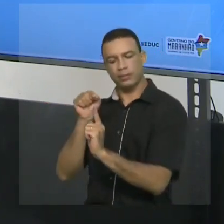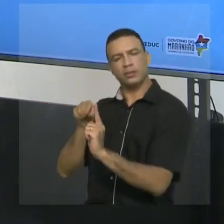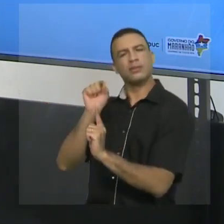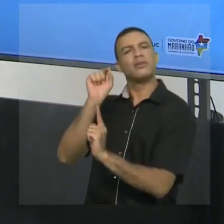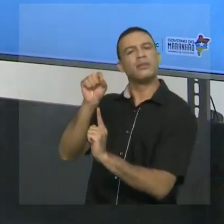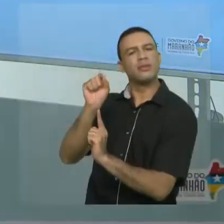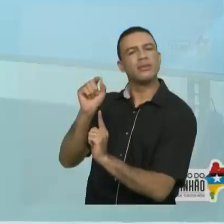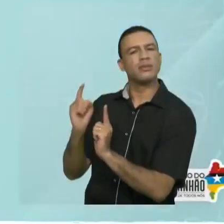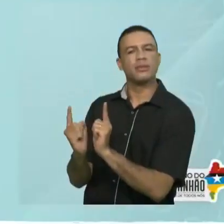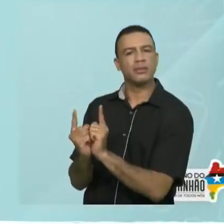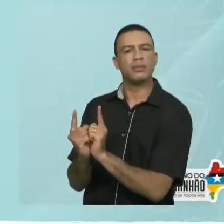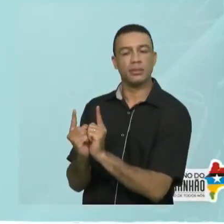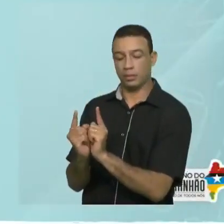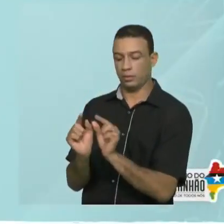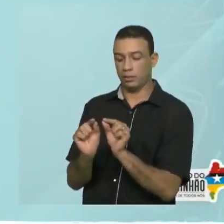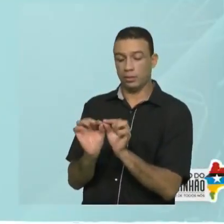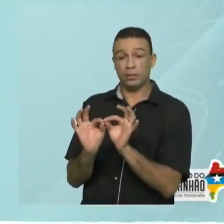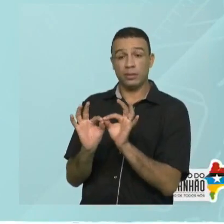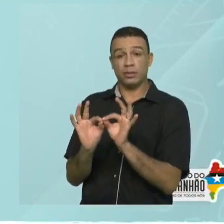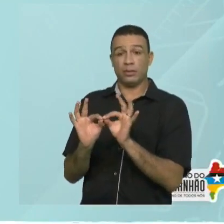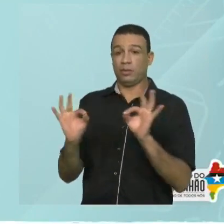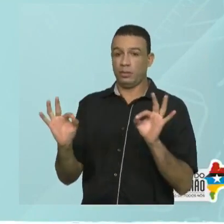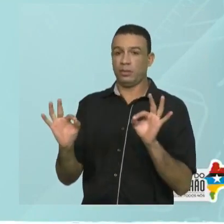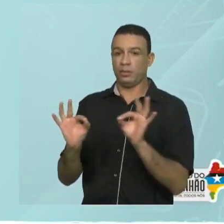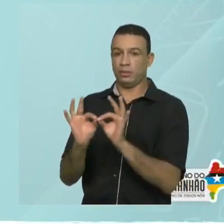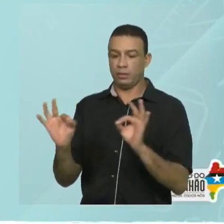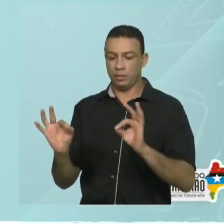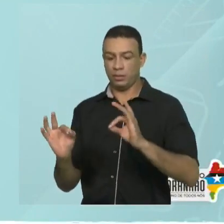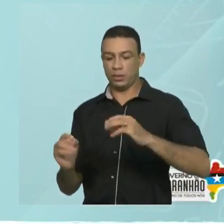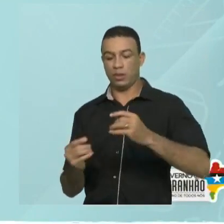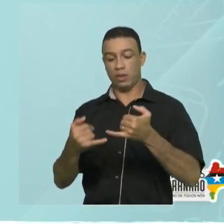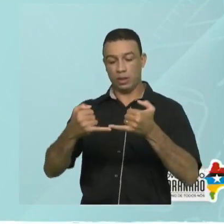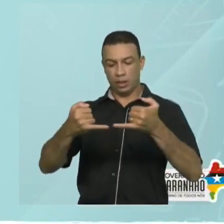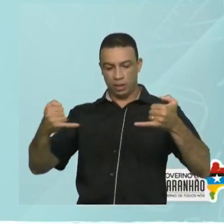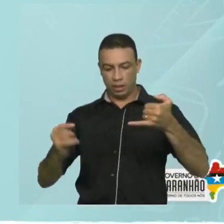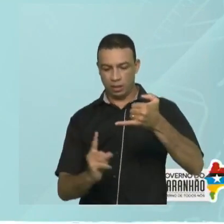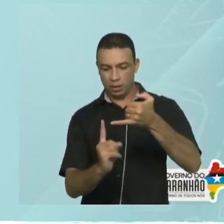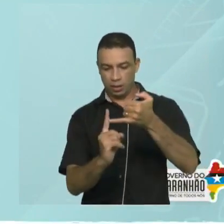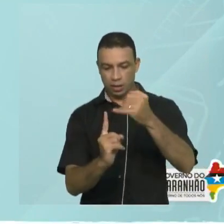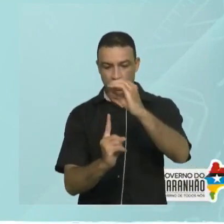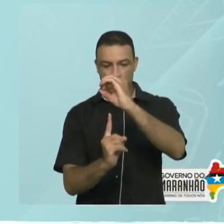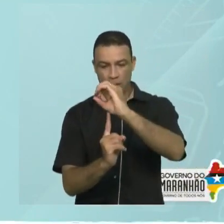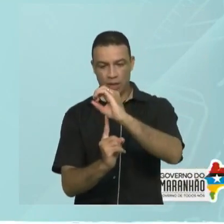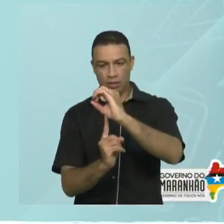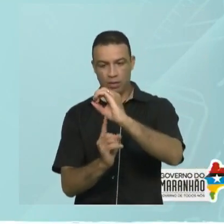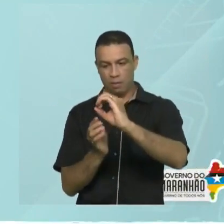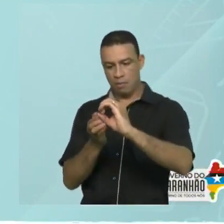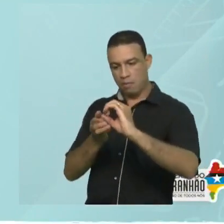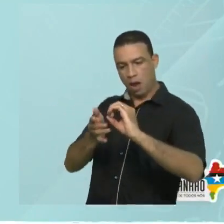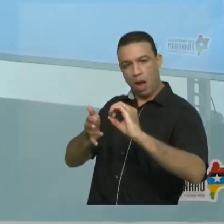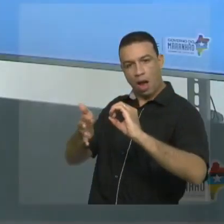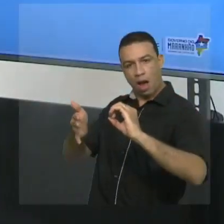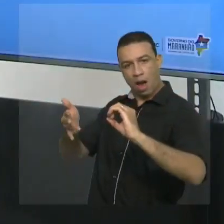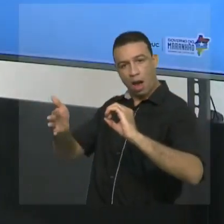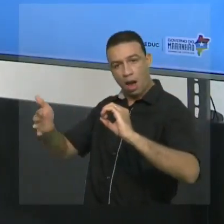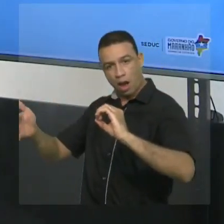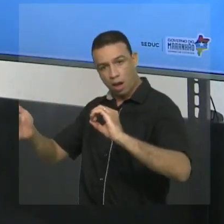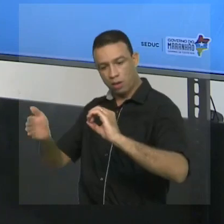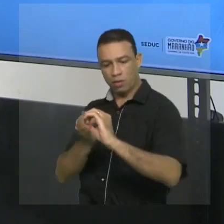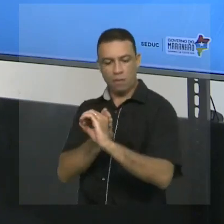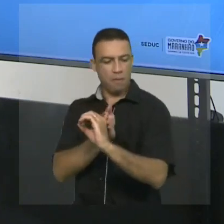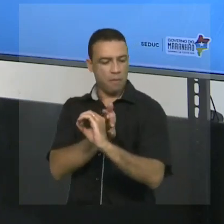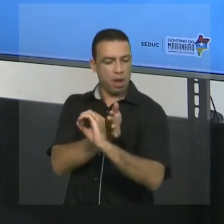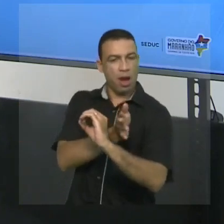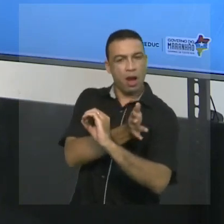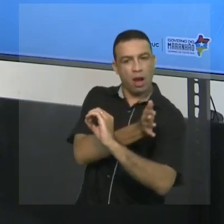Você vai pensar em distância. Distância até onde? Até o zero. Então, a distância de um número